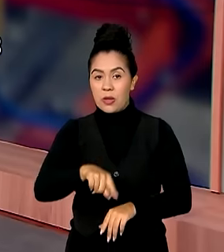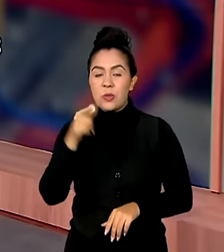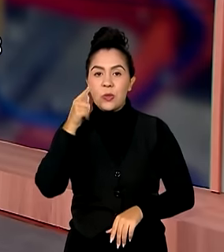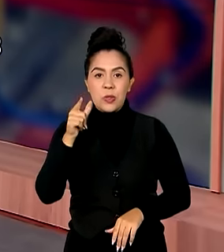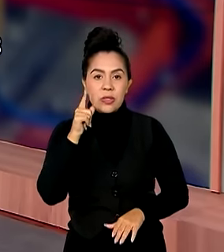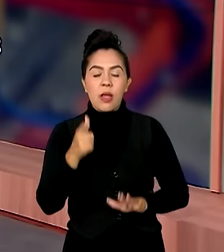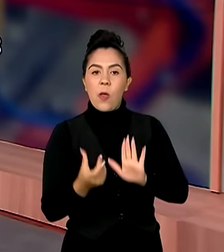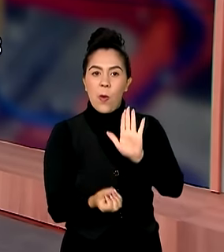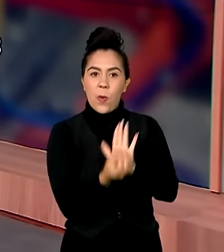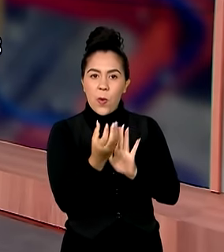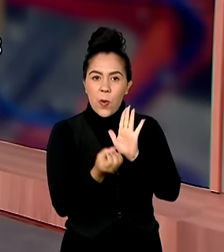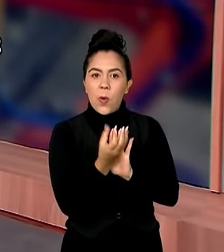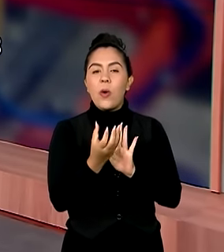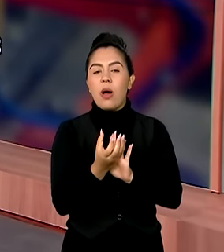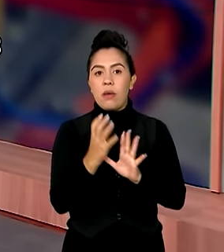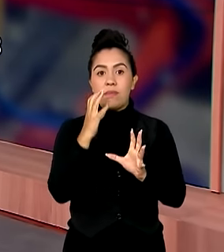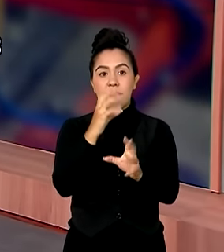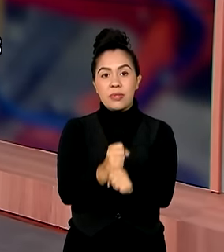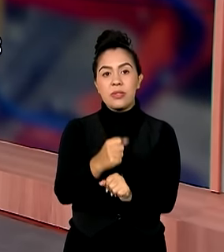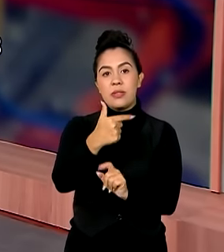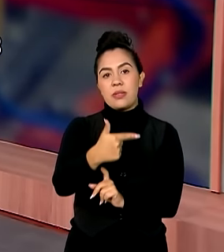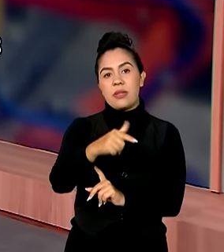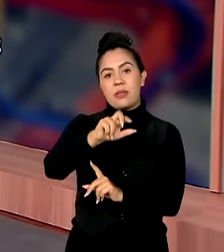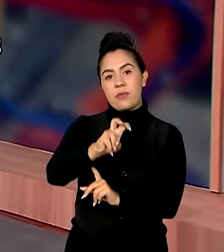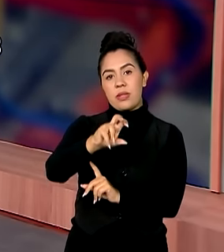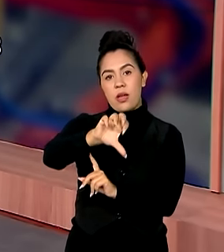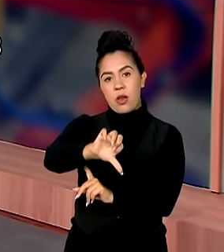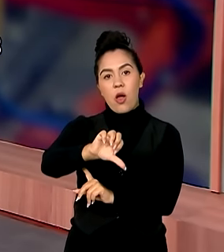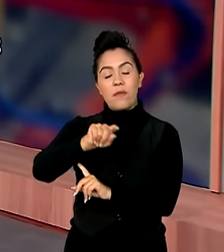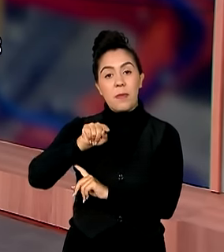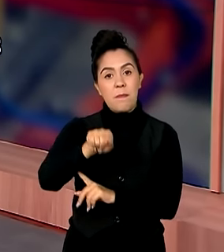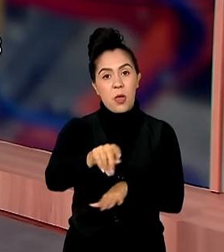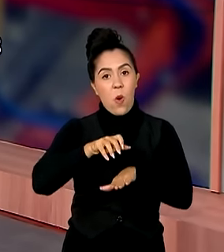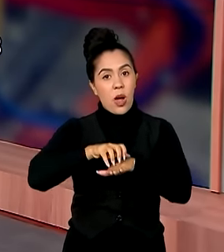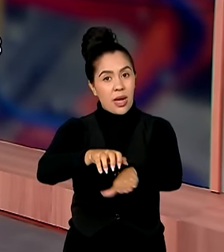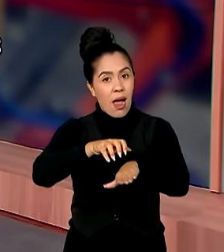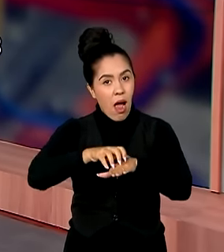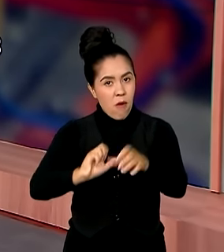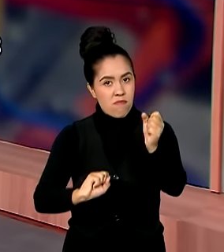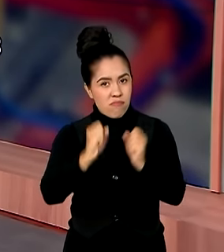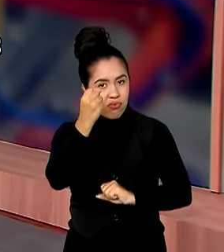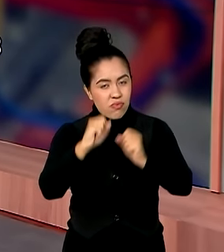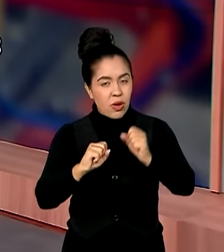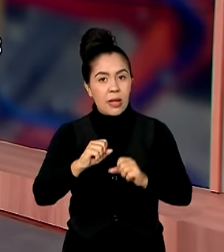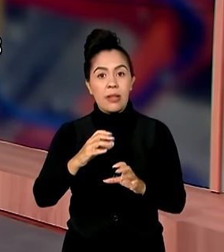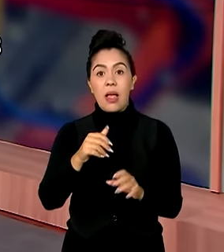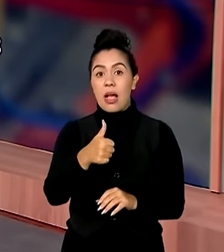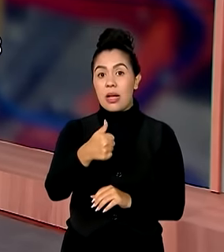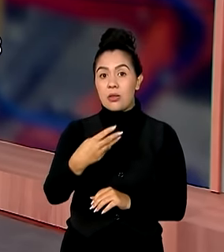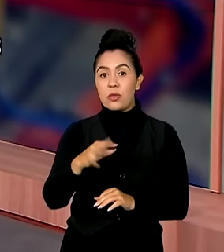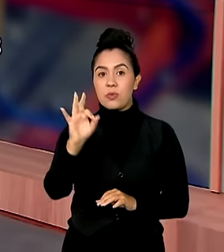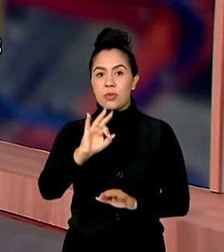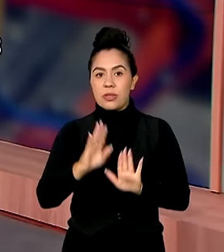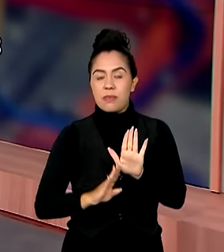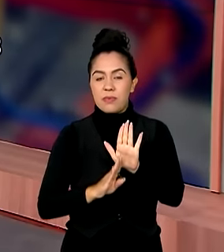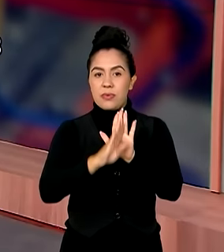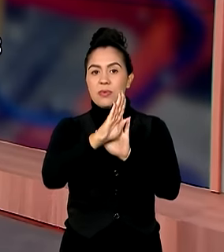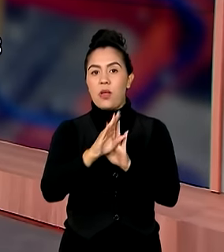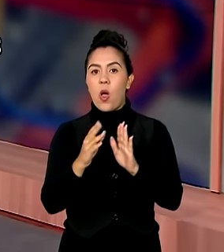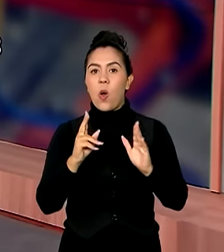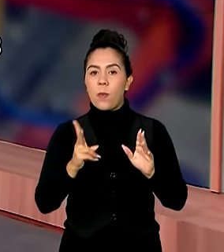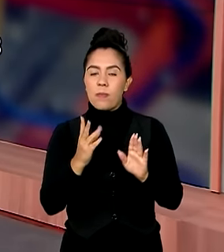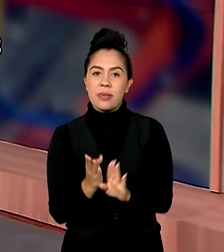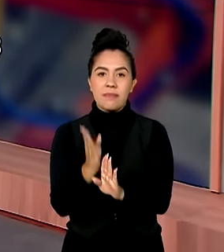259 mil veículos. O número representa um aumento de mais de 14% em comparação ao mesmo mês do ano